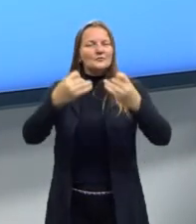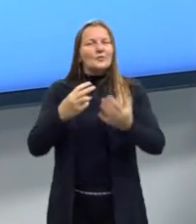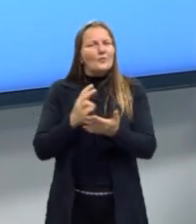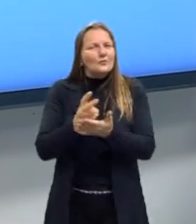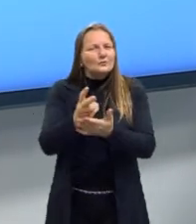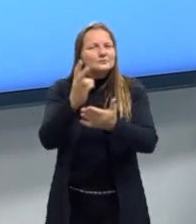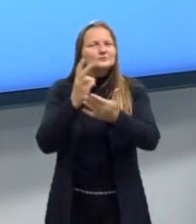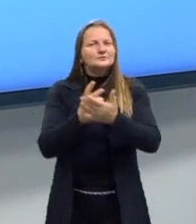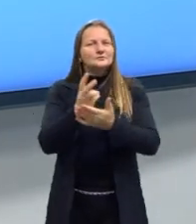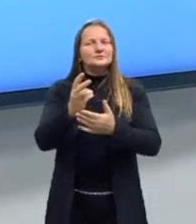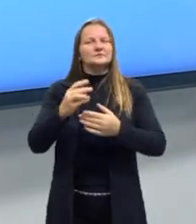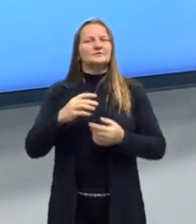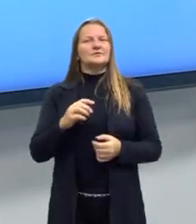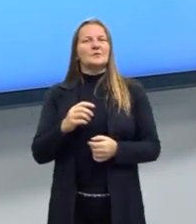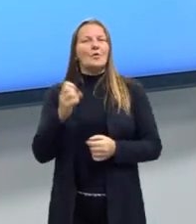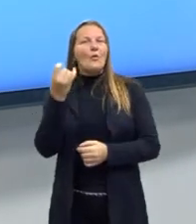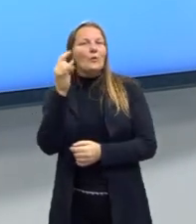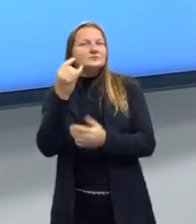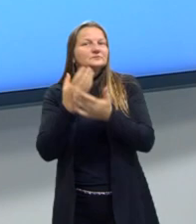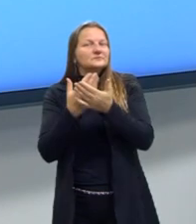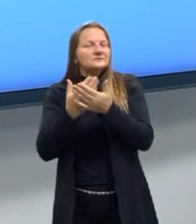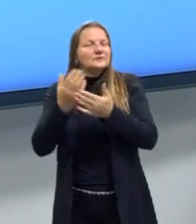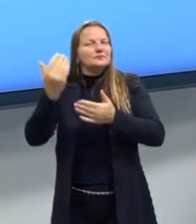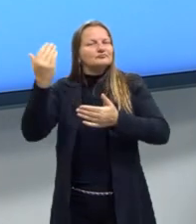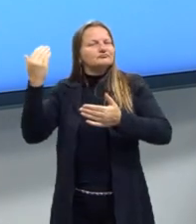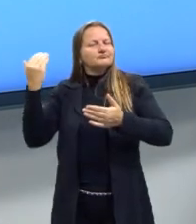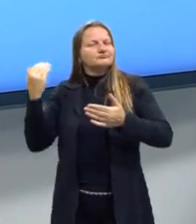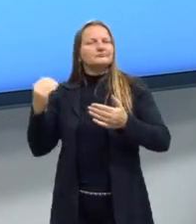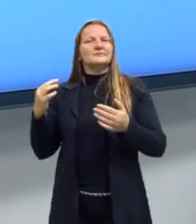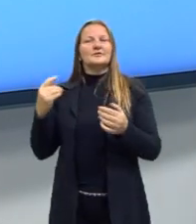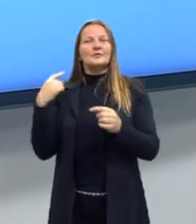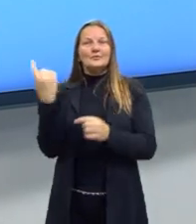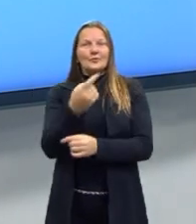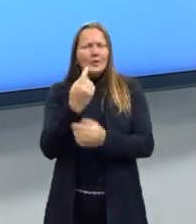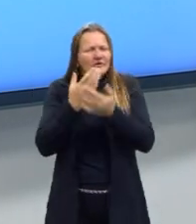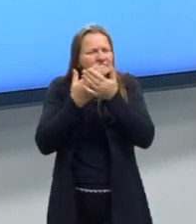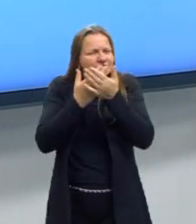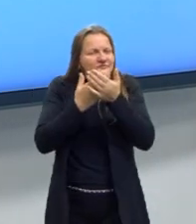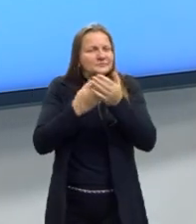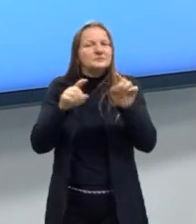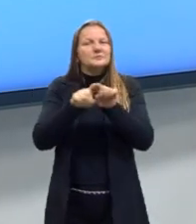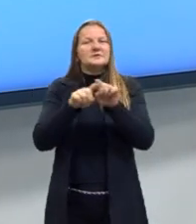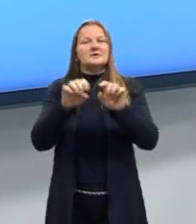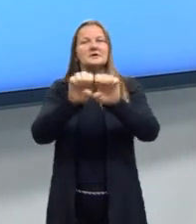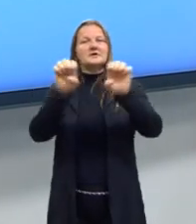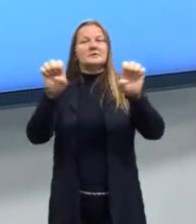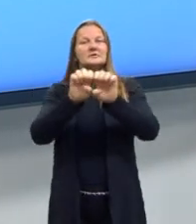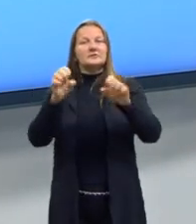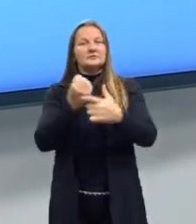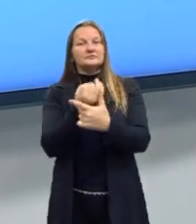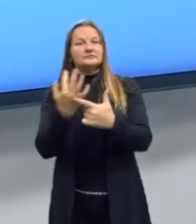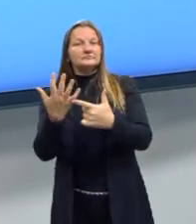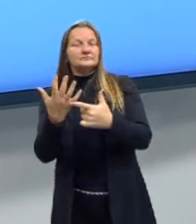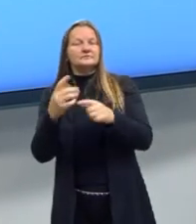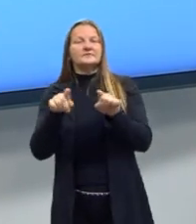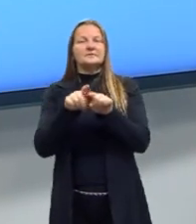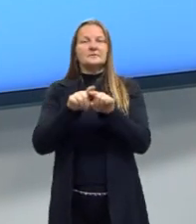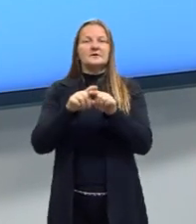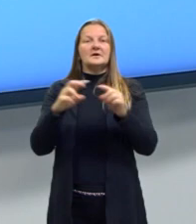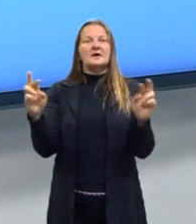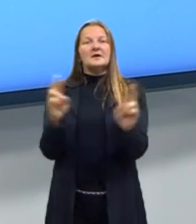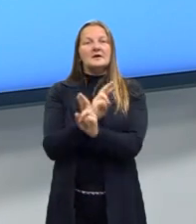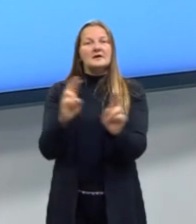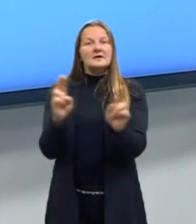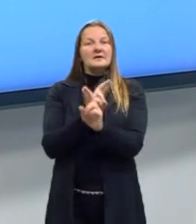continuidade aí nas nossas últimas aulas, onde nós vimos um pouco das equações logarítmicas, a relação